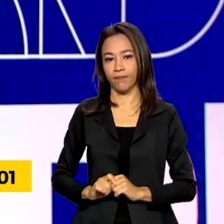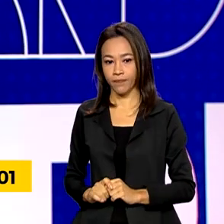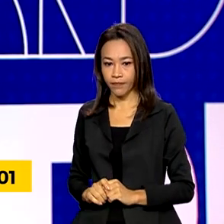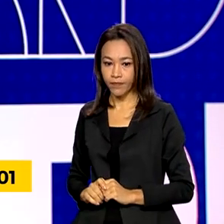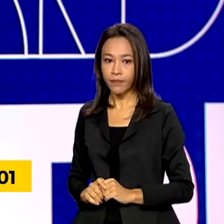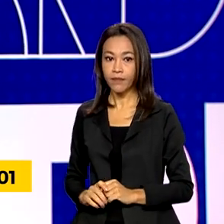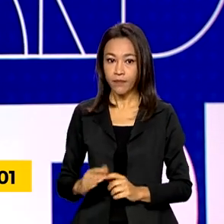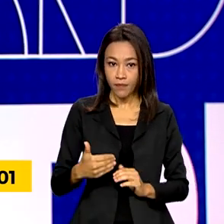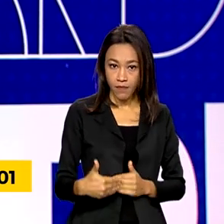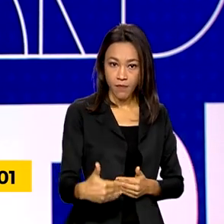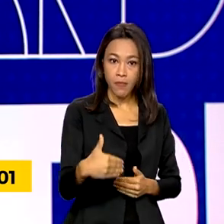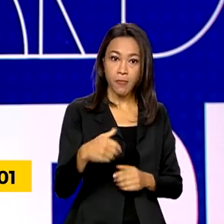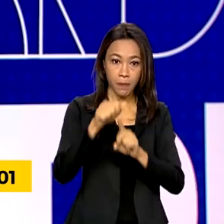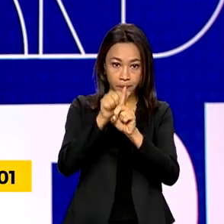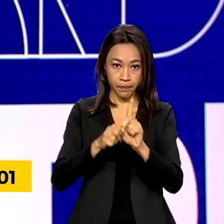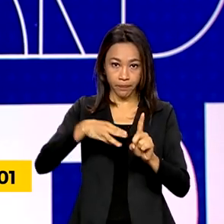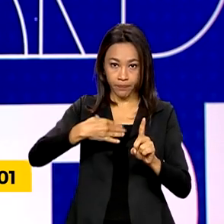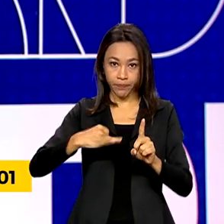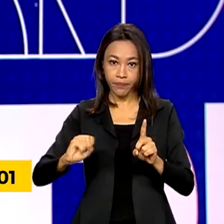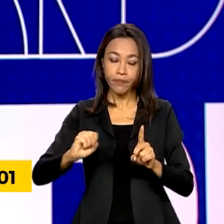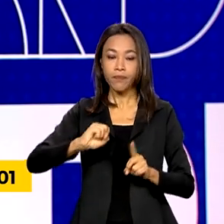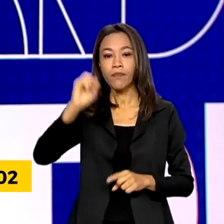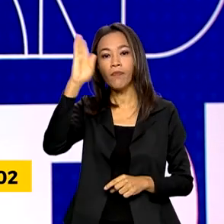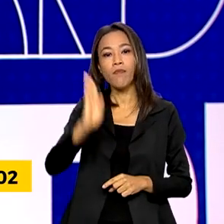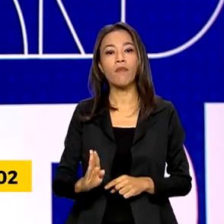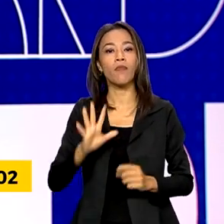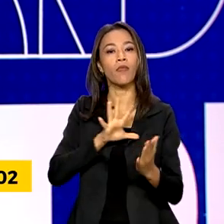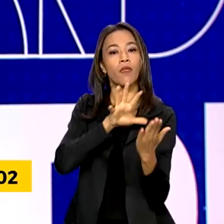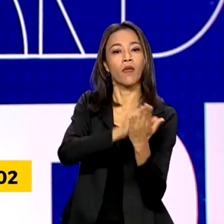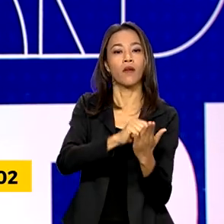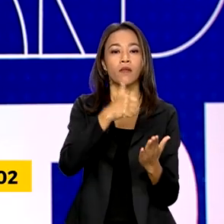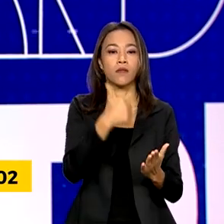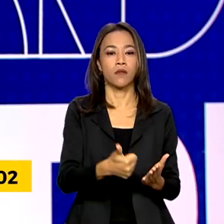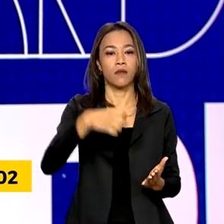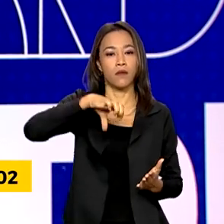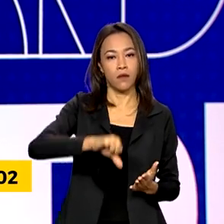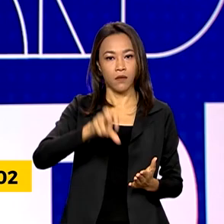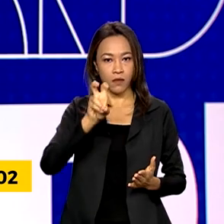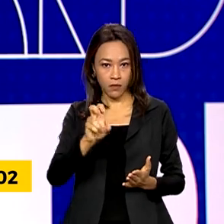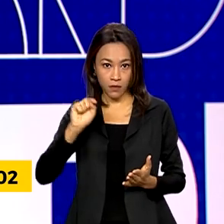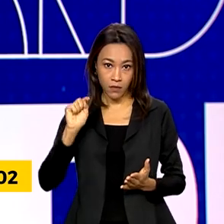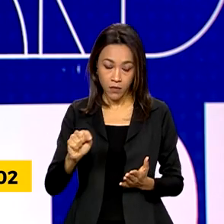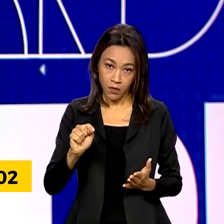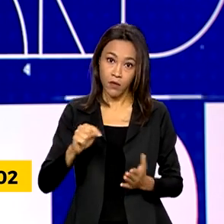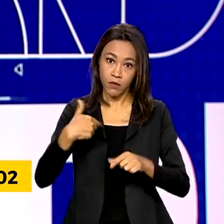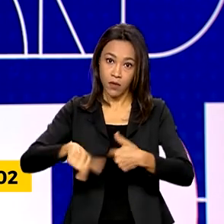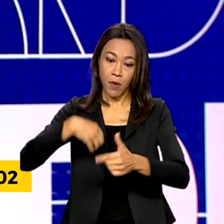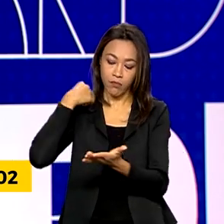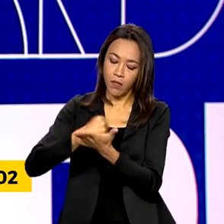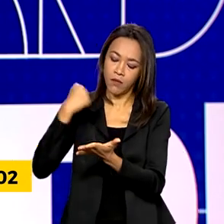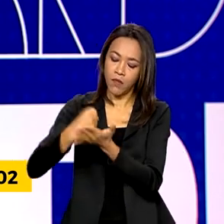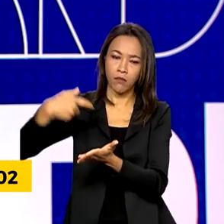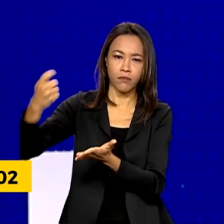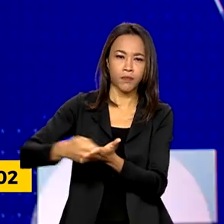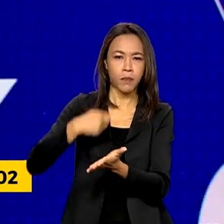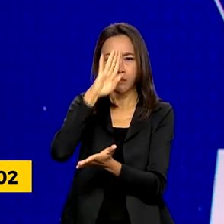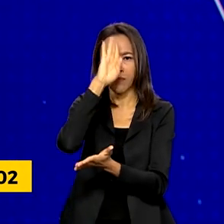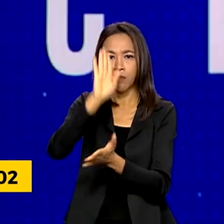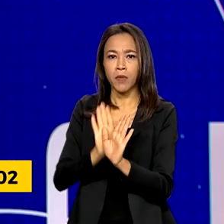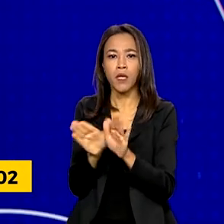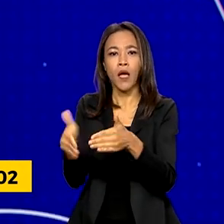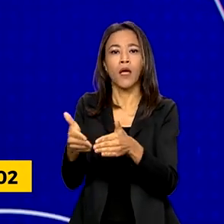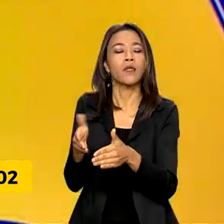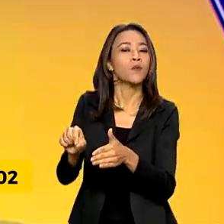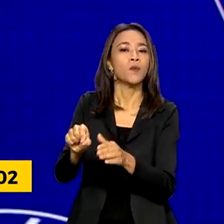Em março, o Brasil registrou mais de 195 mil empregos com carteira assinada. O destaque foi o setor de